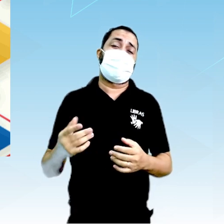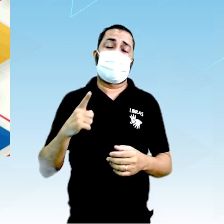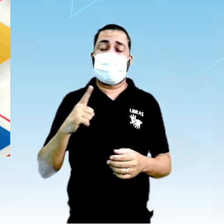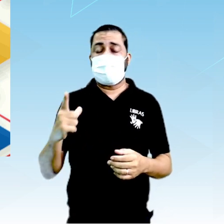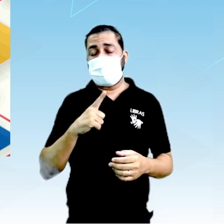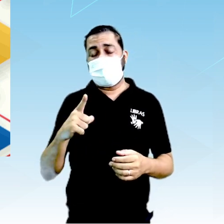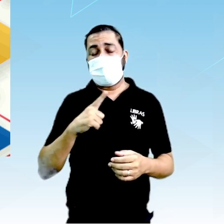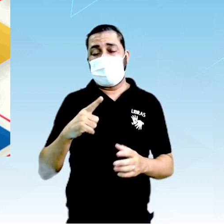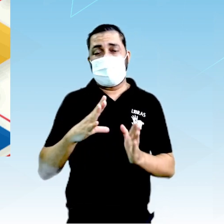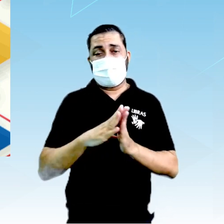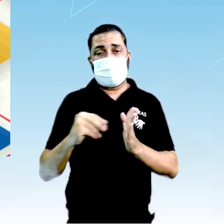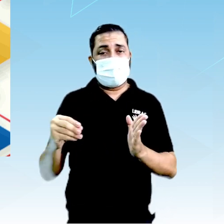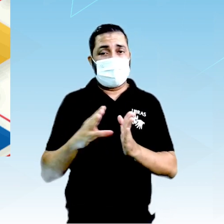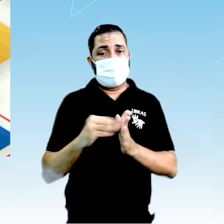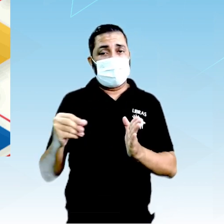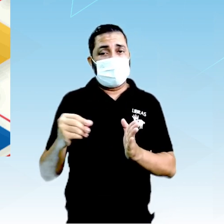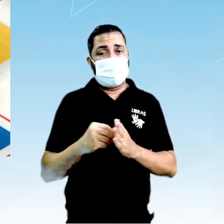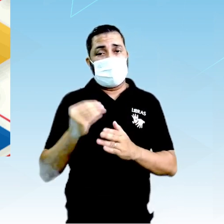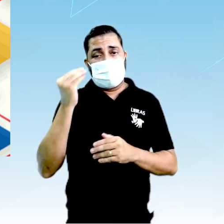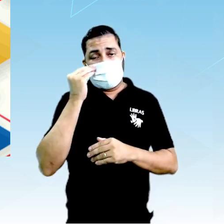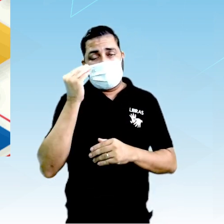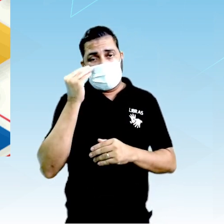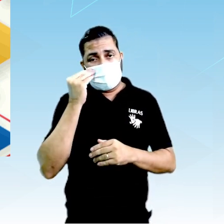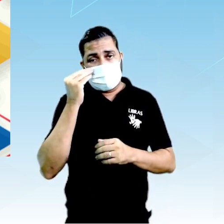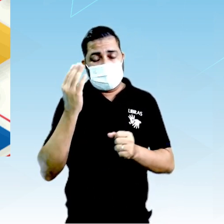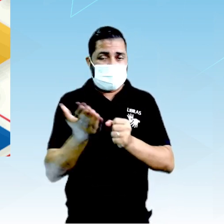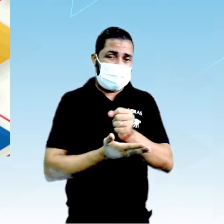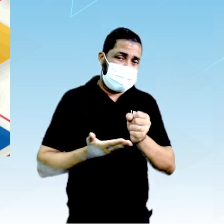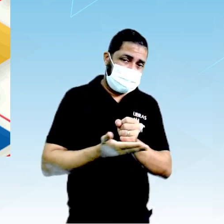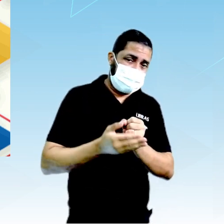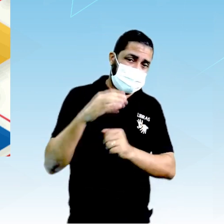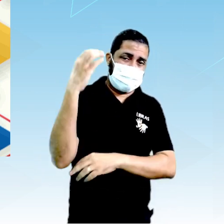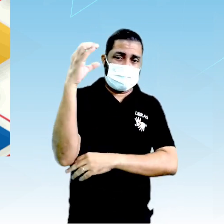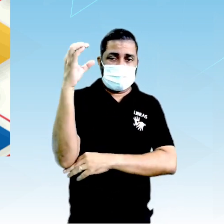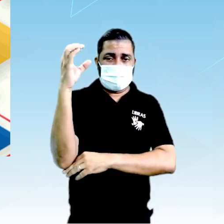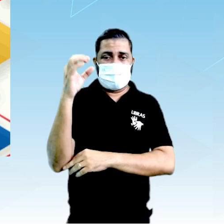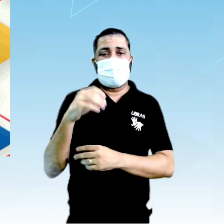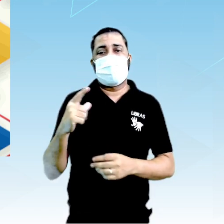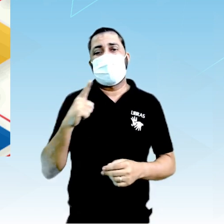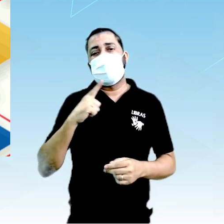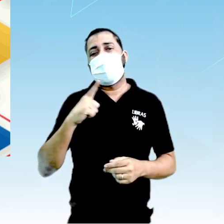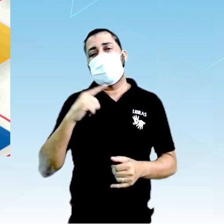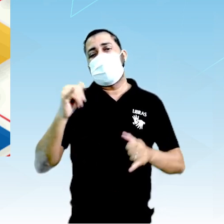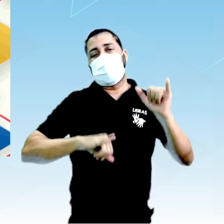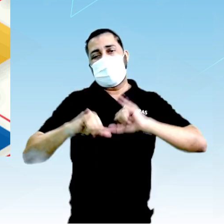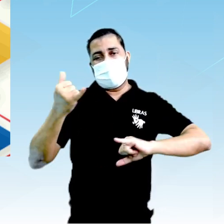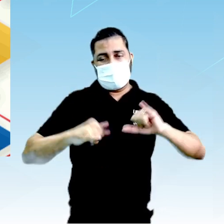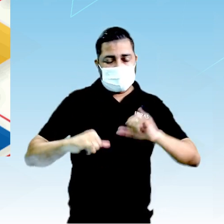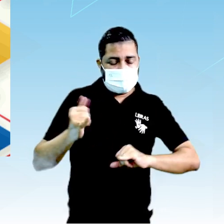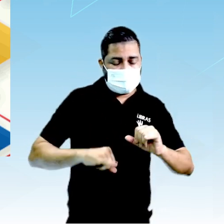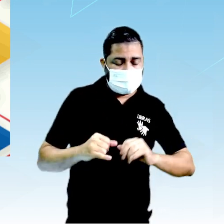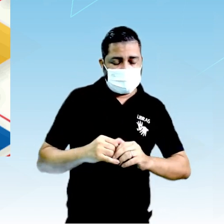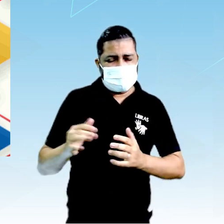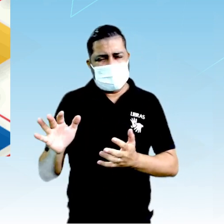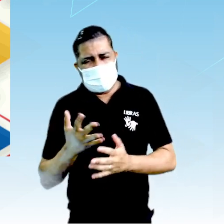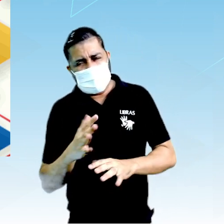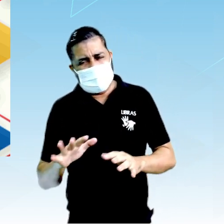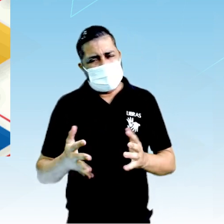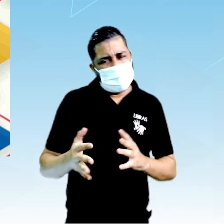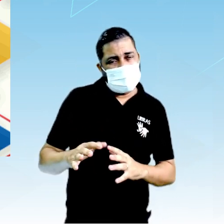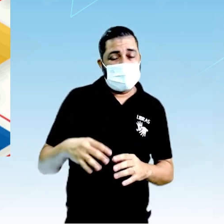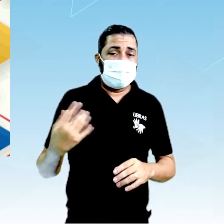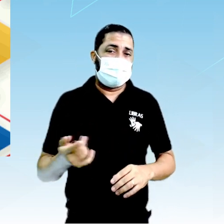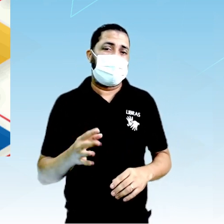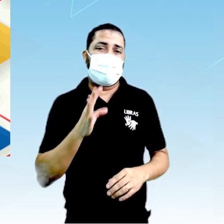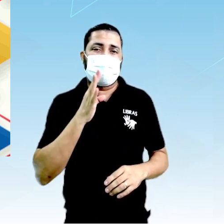estamos diante de um modelo experimental, que se baseia na ciência, estamos diante da química, mais ou menos, como a gente